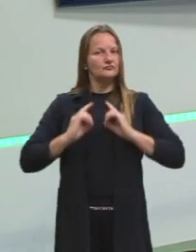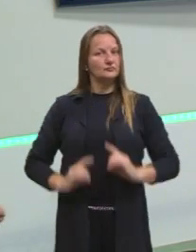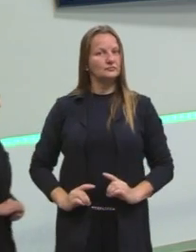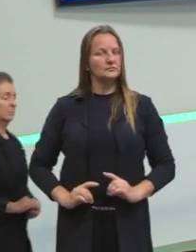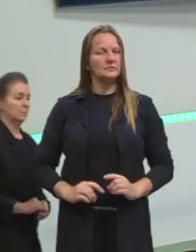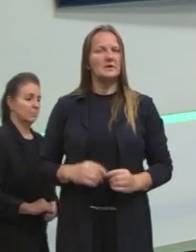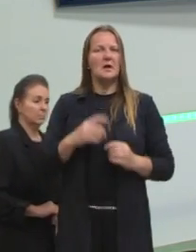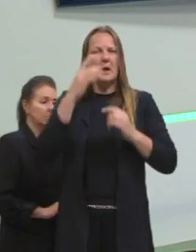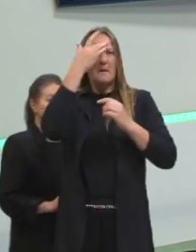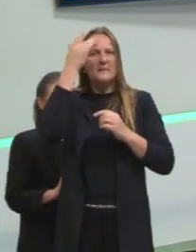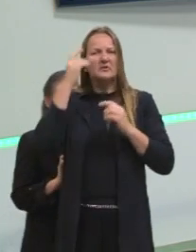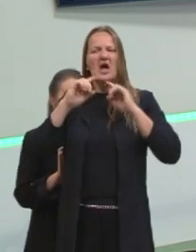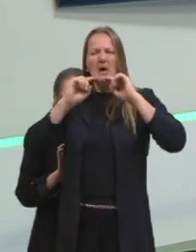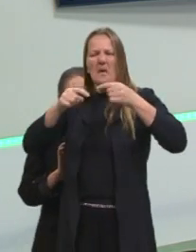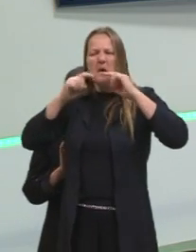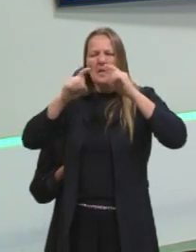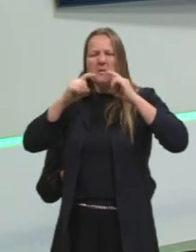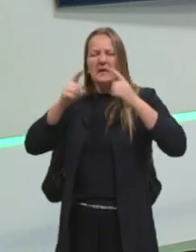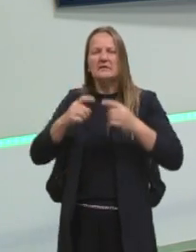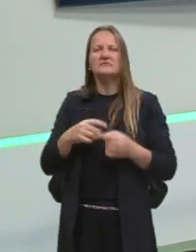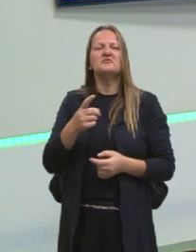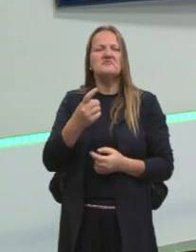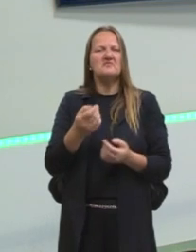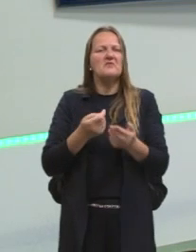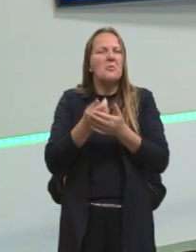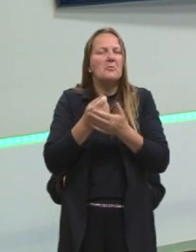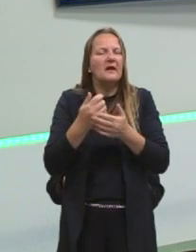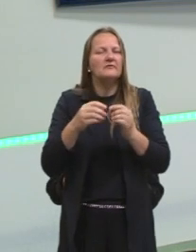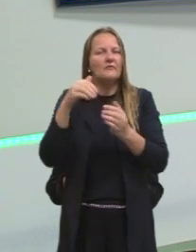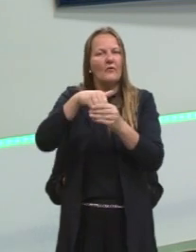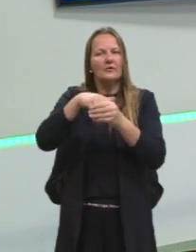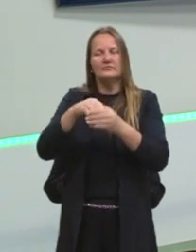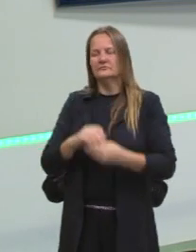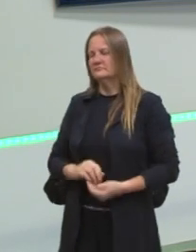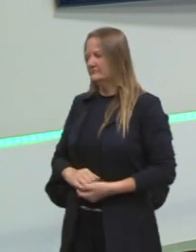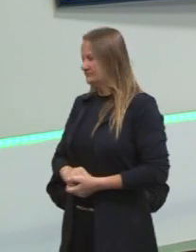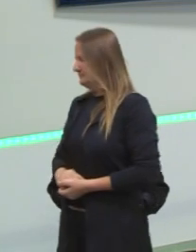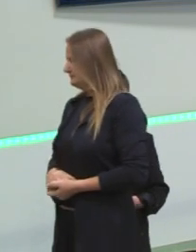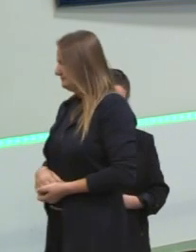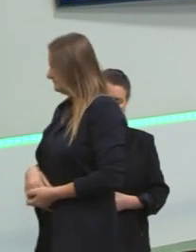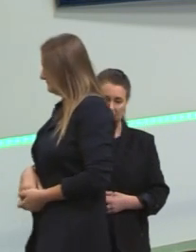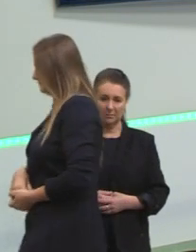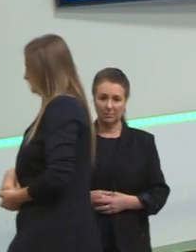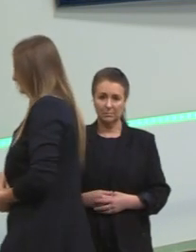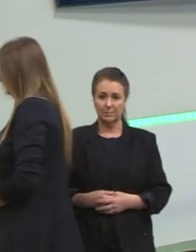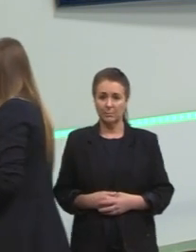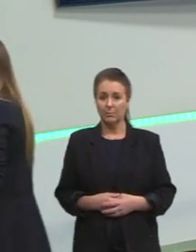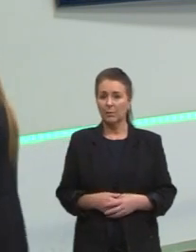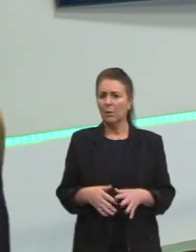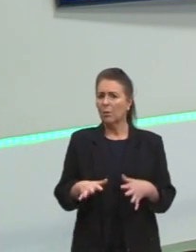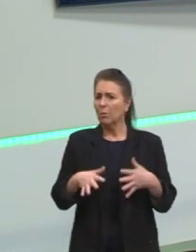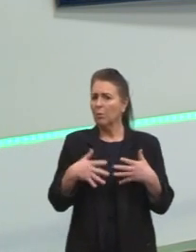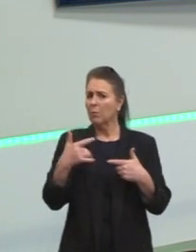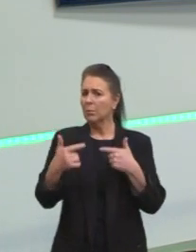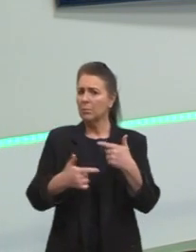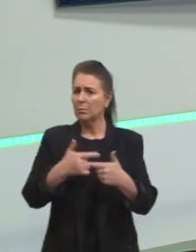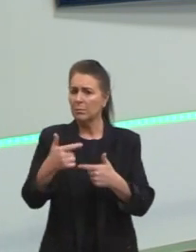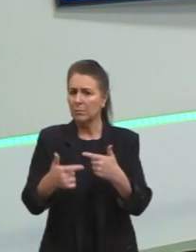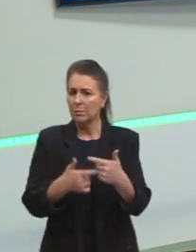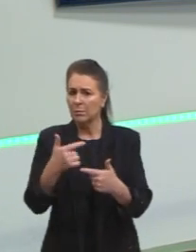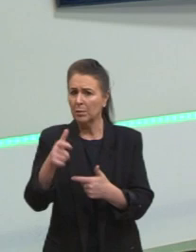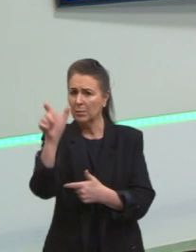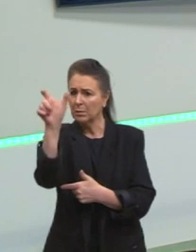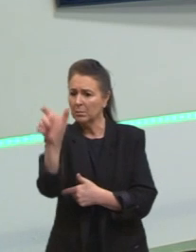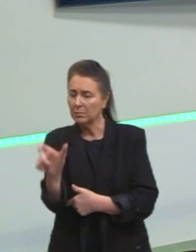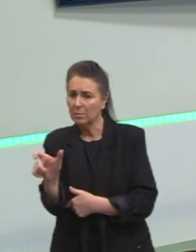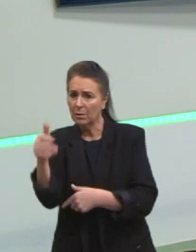ficam xingando como se o trabalhador estivesse só sendo comprado. Qual é o problema de um trabalhador votar naquele candidato que vai defender